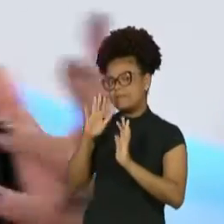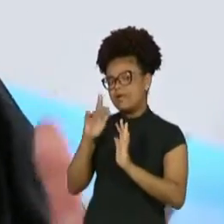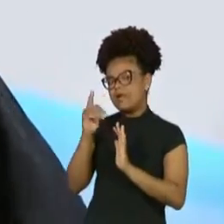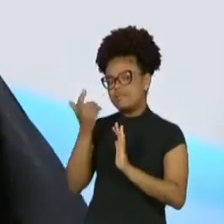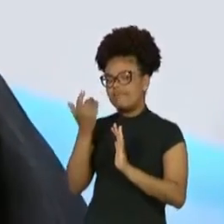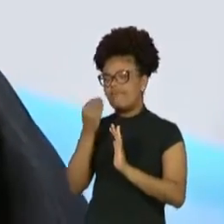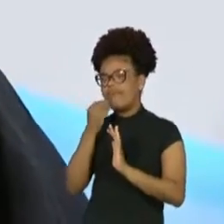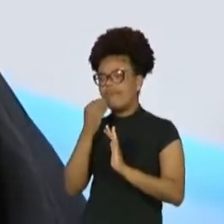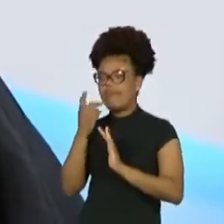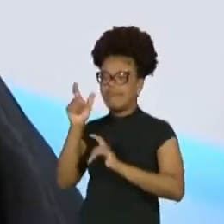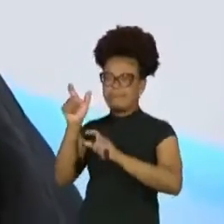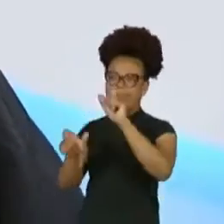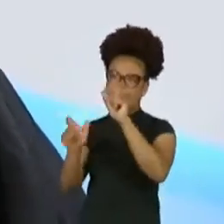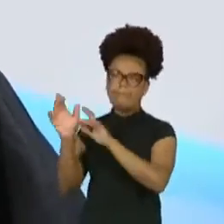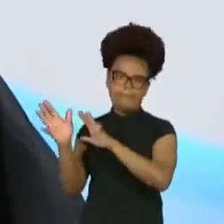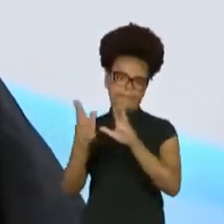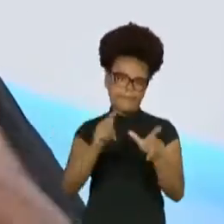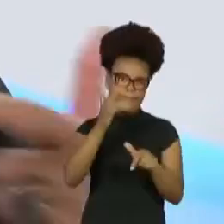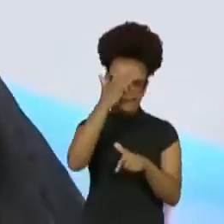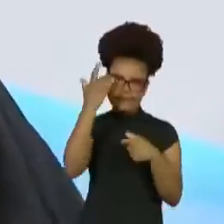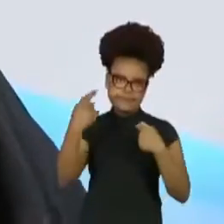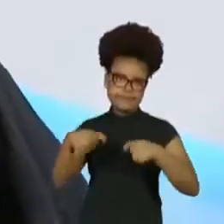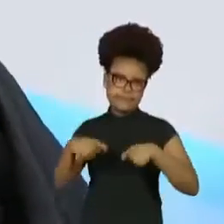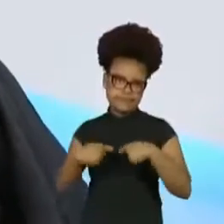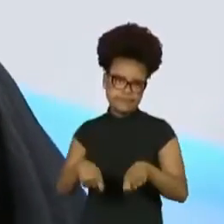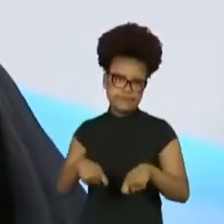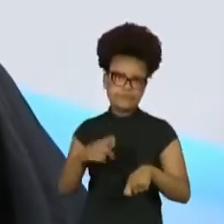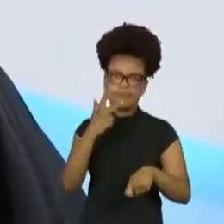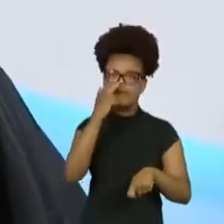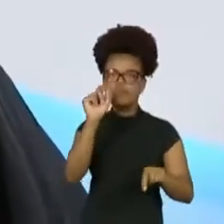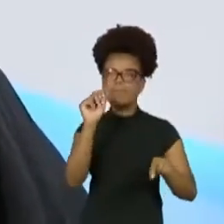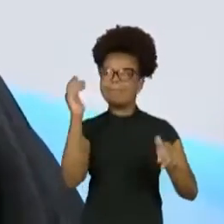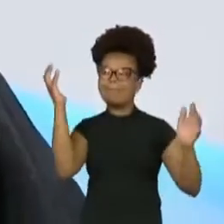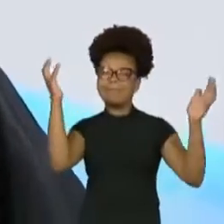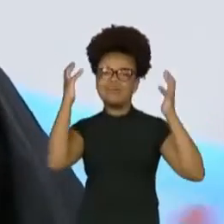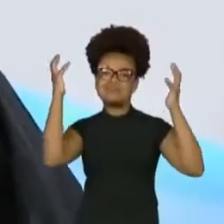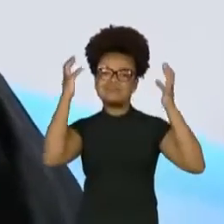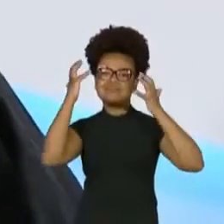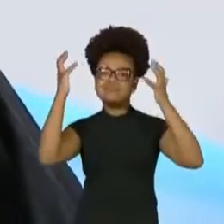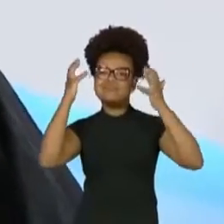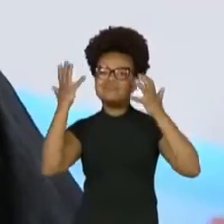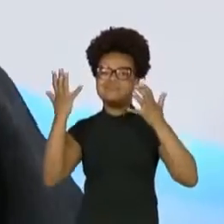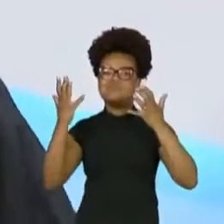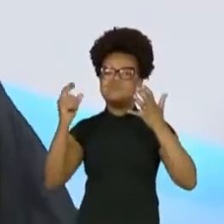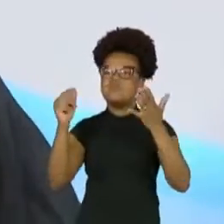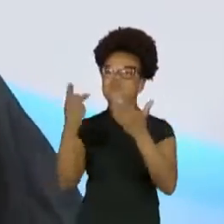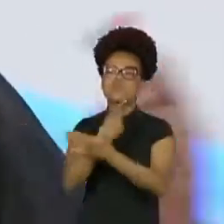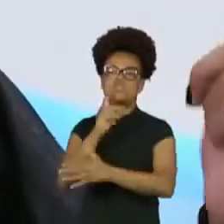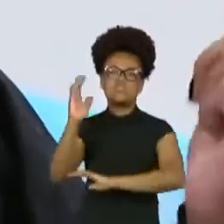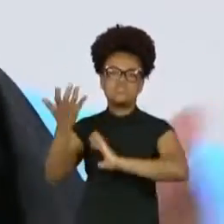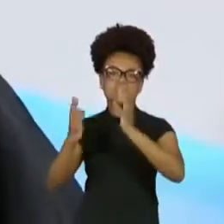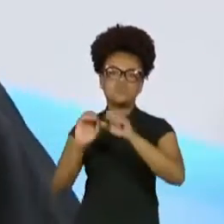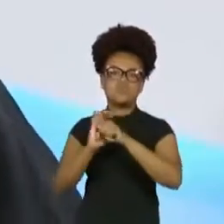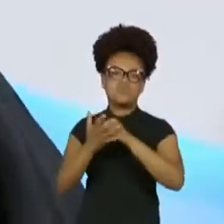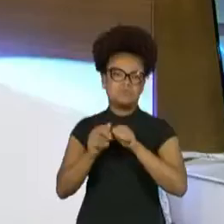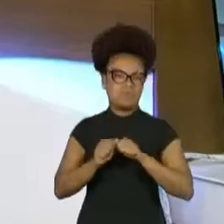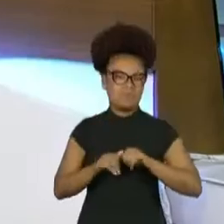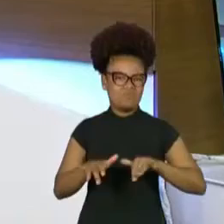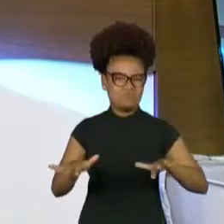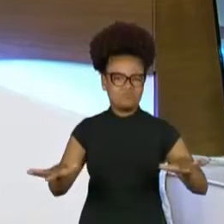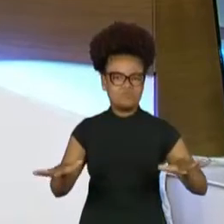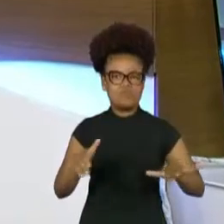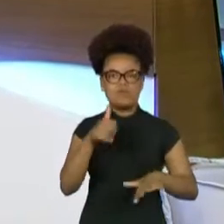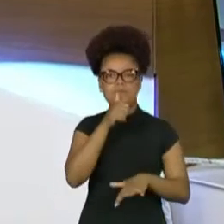Porque muita coisa, como a Vera falou, a pandemia começou junto com a perda da minha mãe. Então,